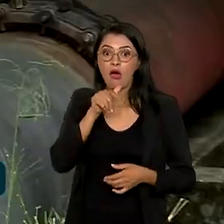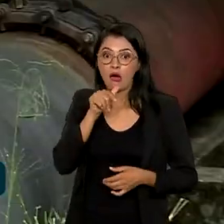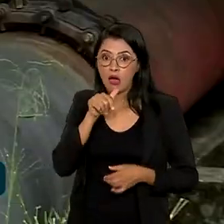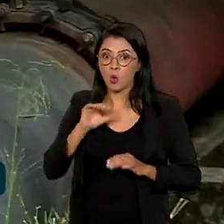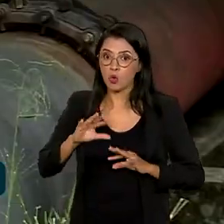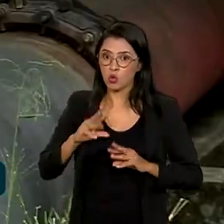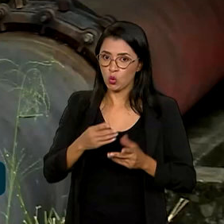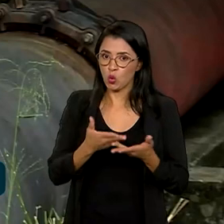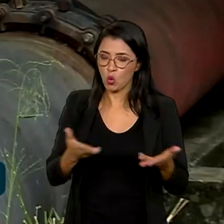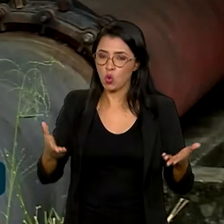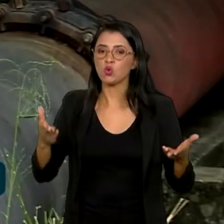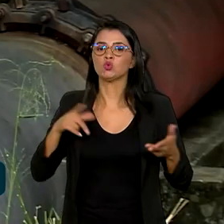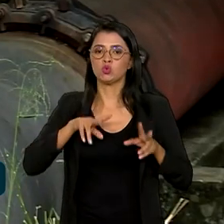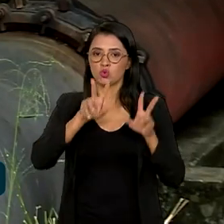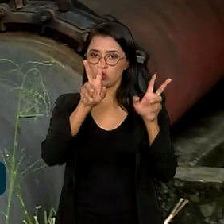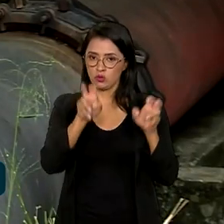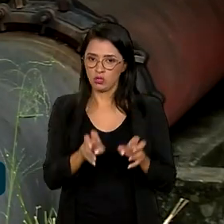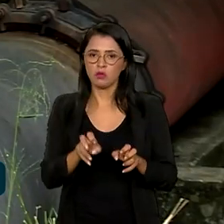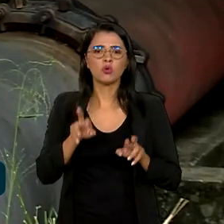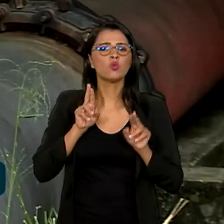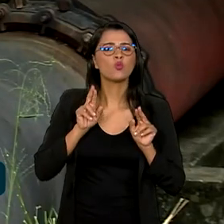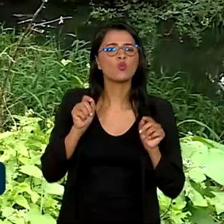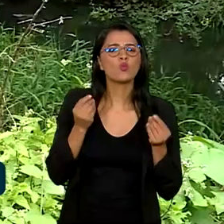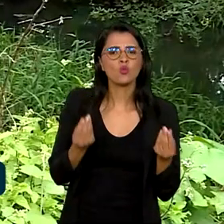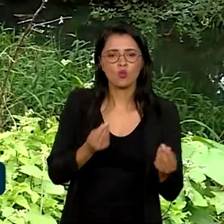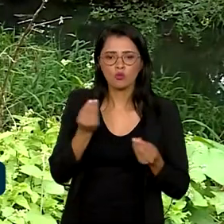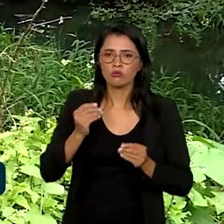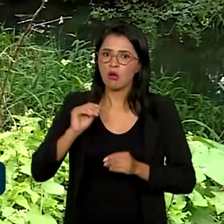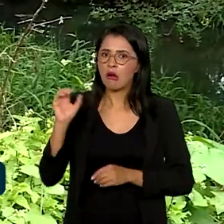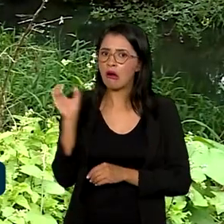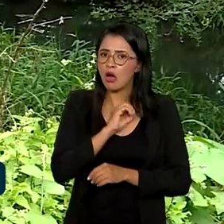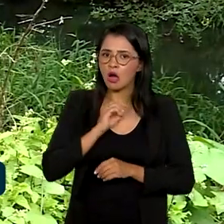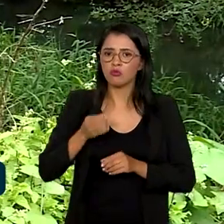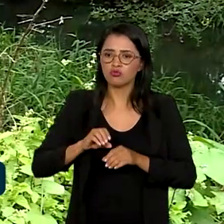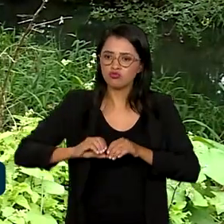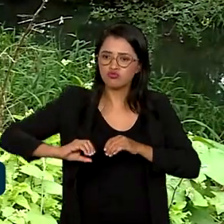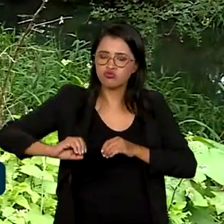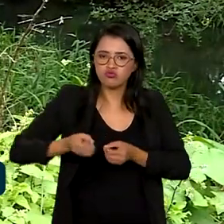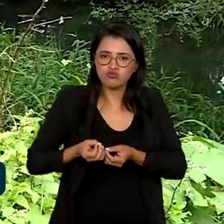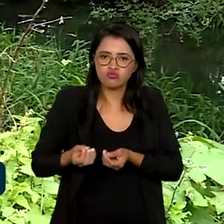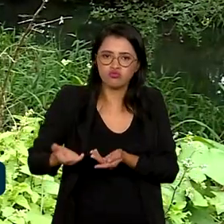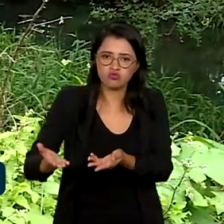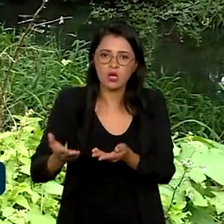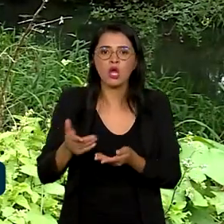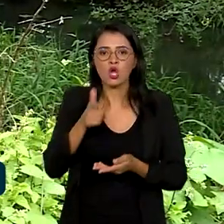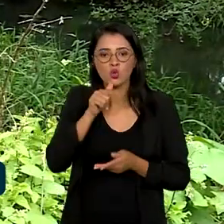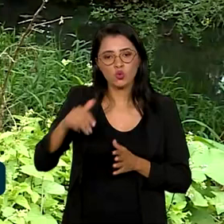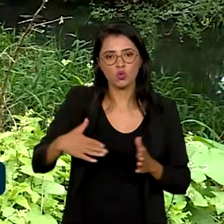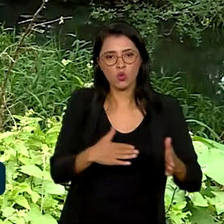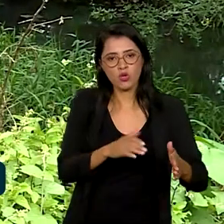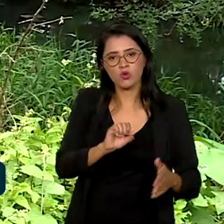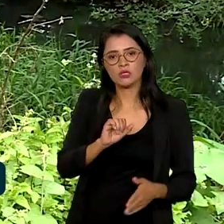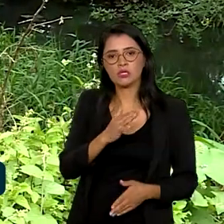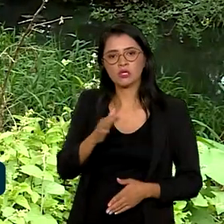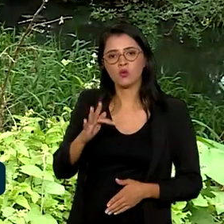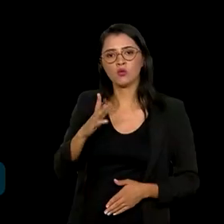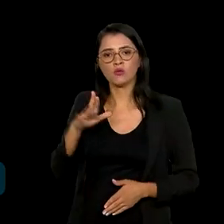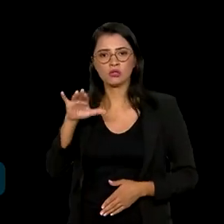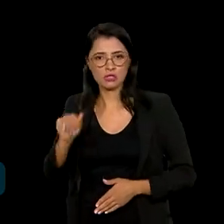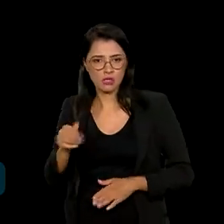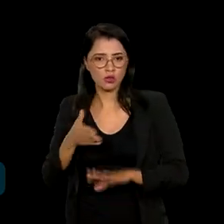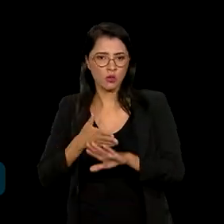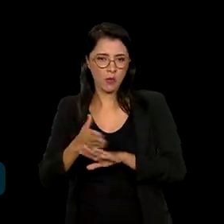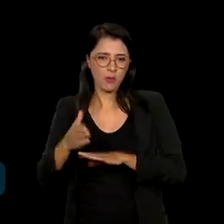para Todos, a previsão é de acelerar a distribuição da água do São Francisco pelo interior do estado.